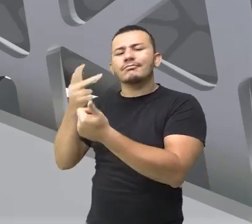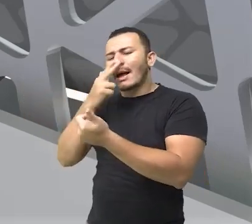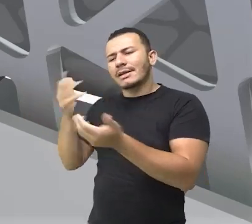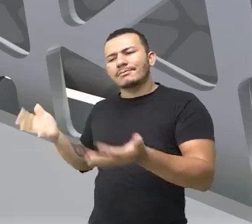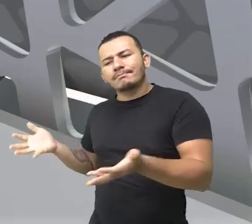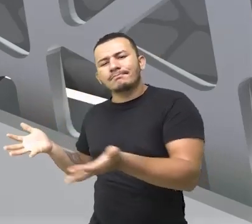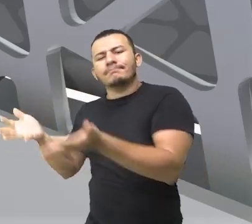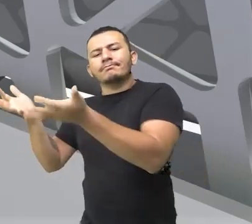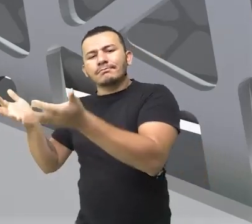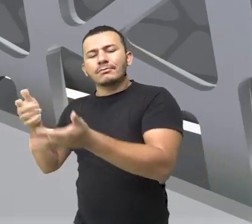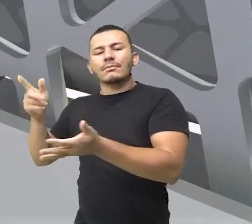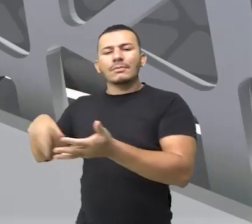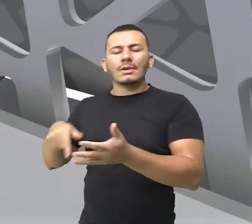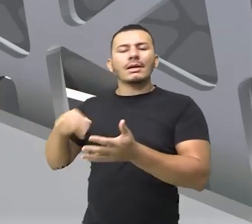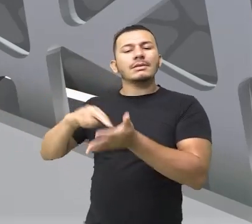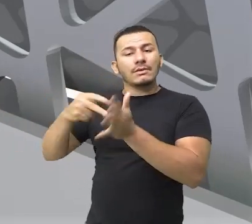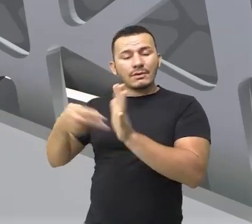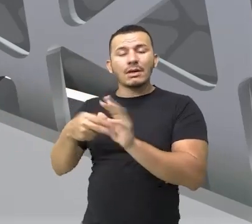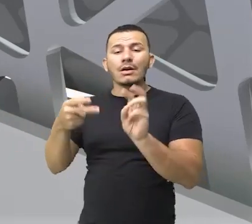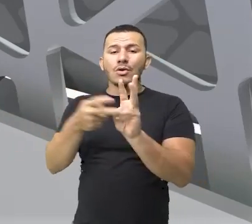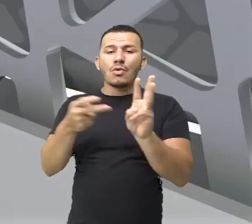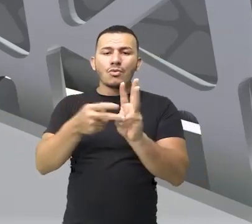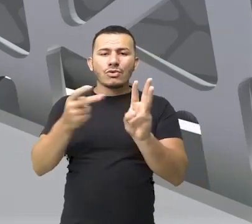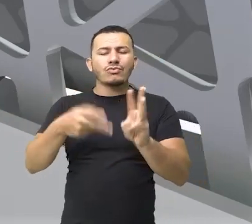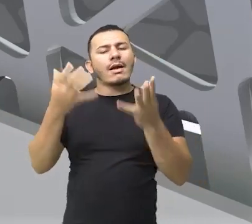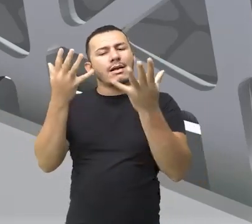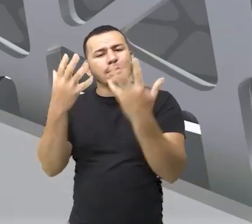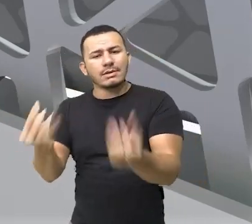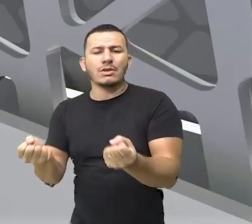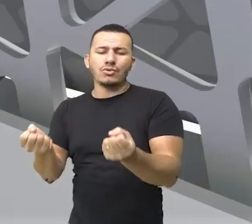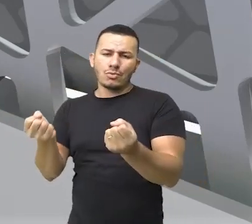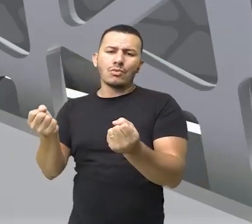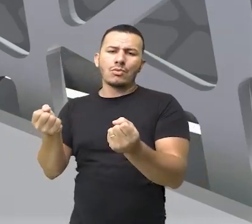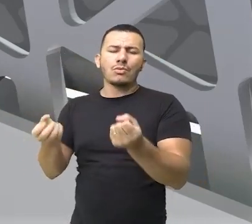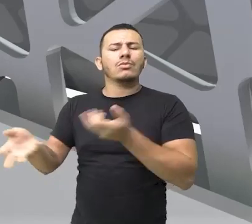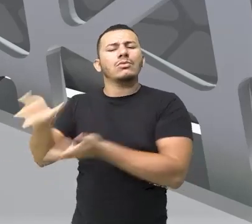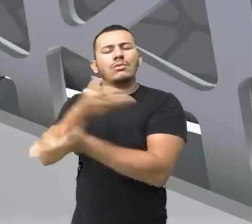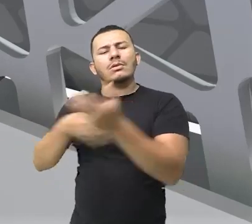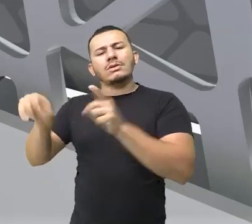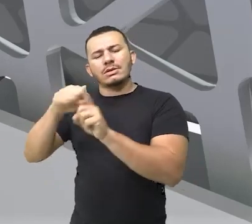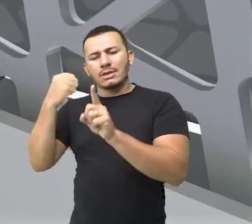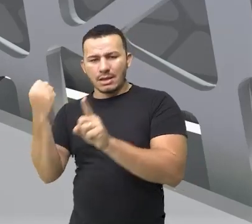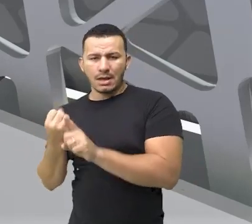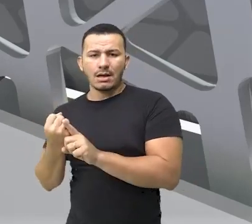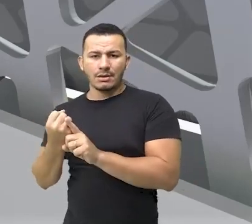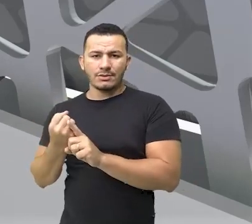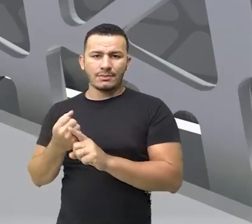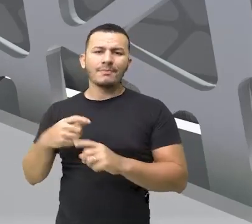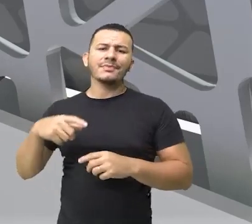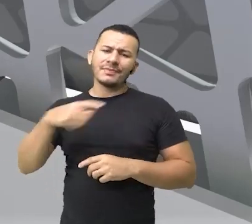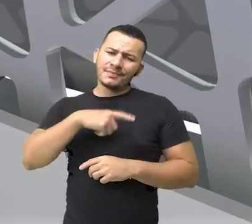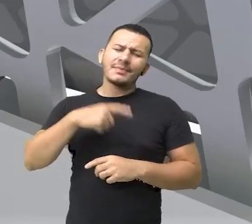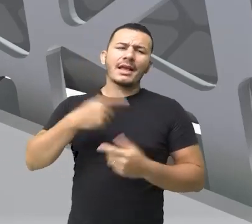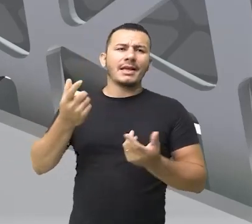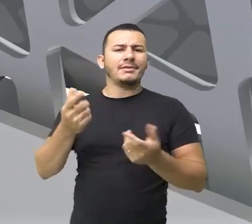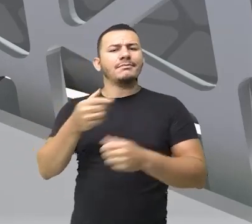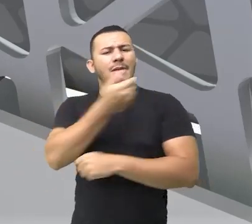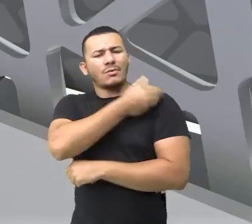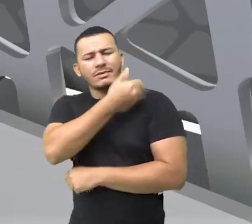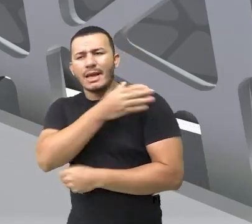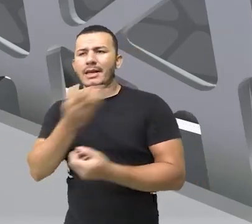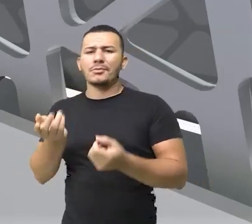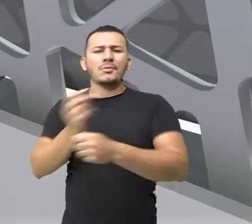tornar esse índio aceitável a toda a população, né? A gente sabe que tem questões raciais, questões